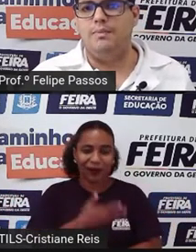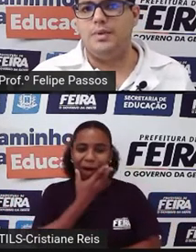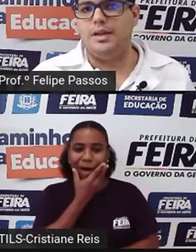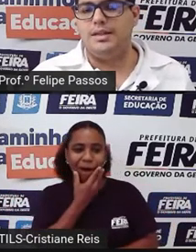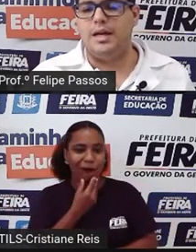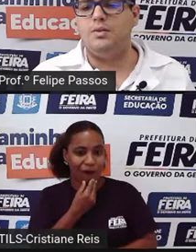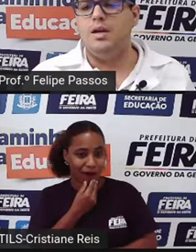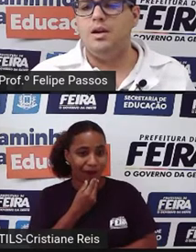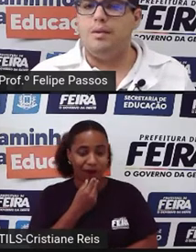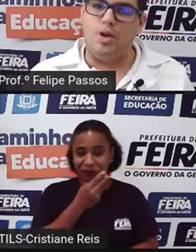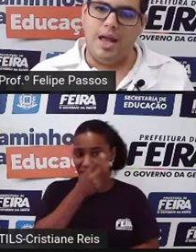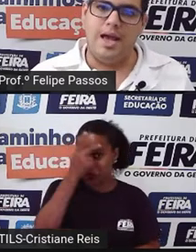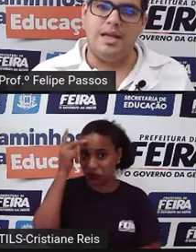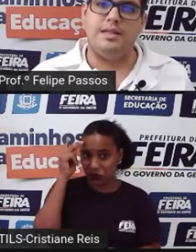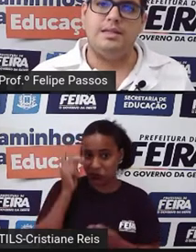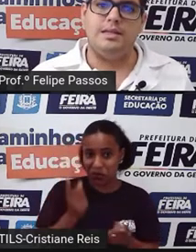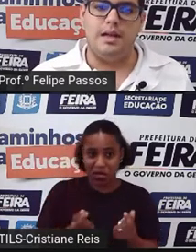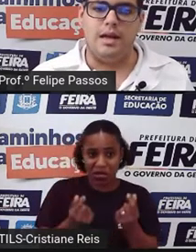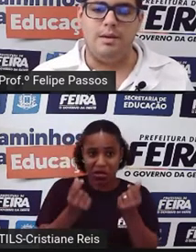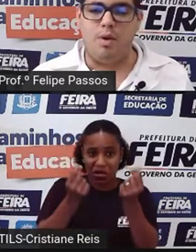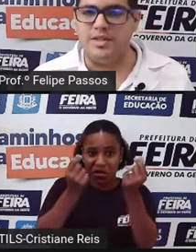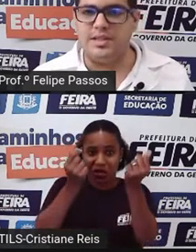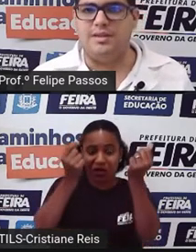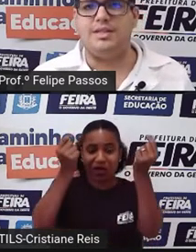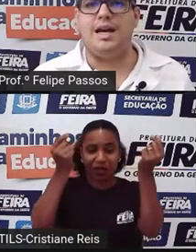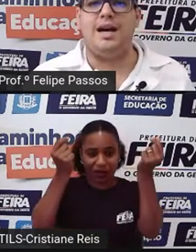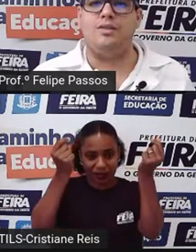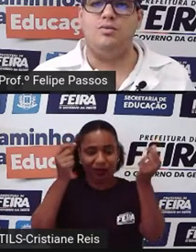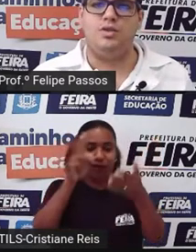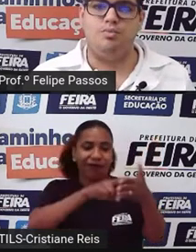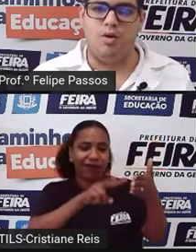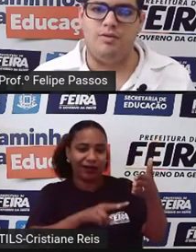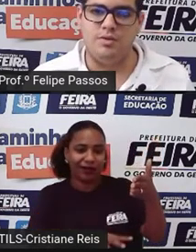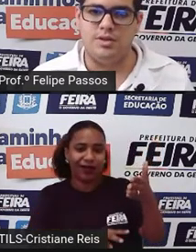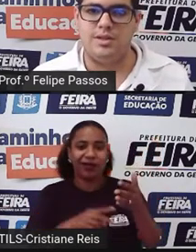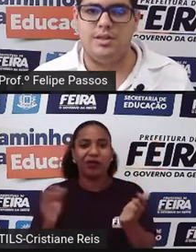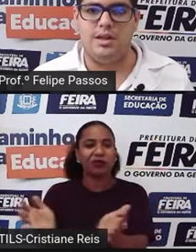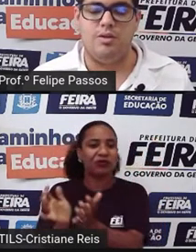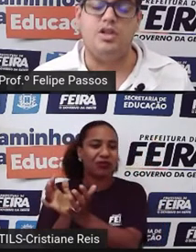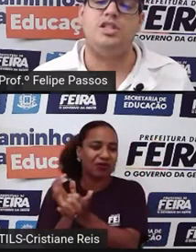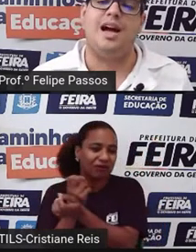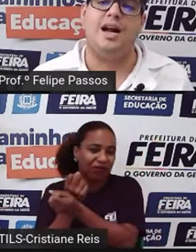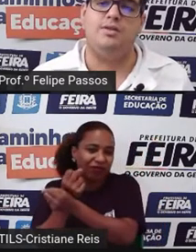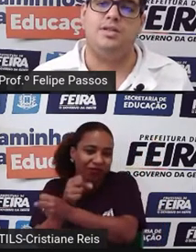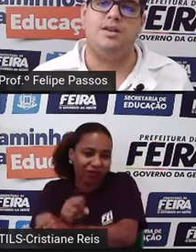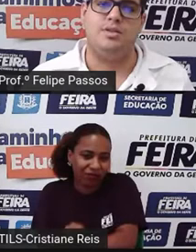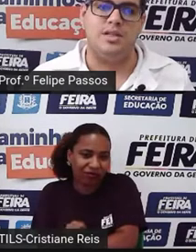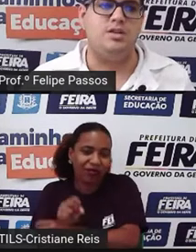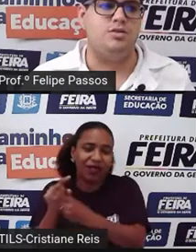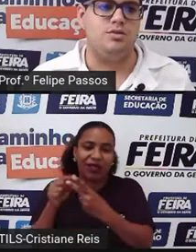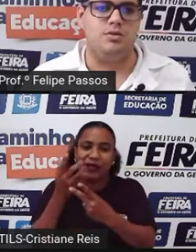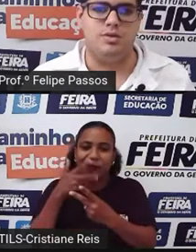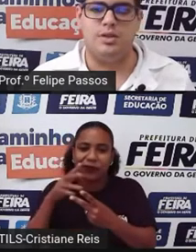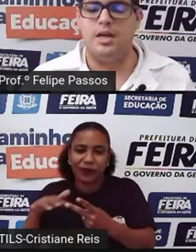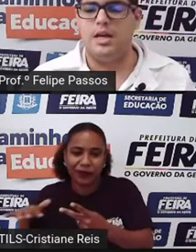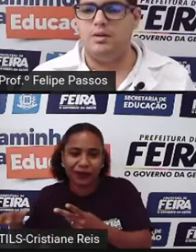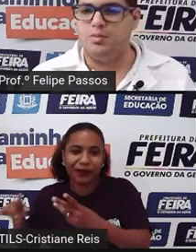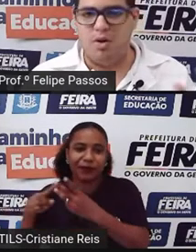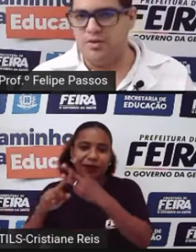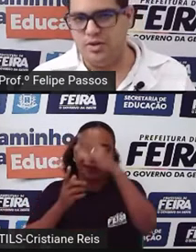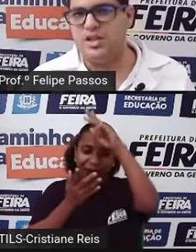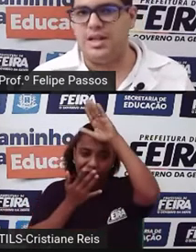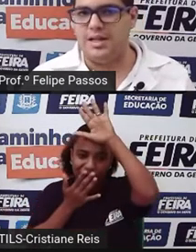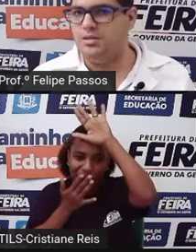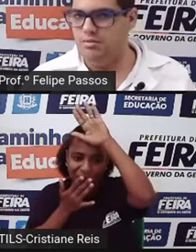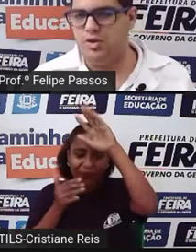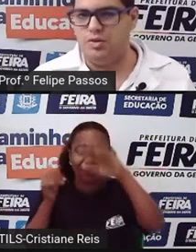lia, certo? Mulheres, povos escravizados, povos originários, né? Os índios, os